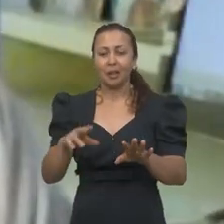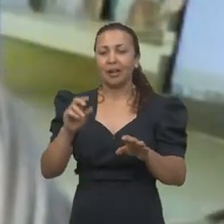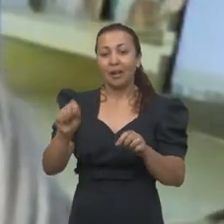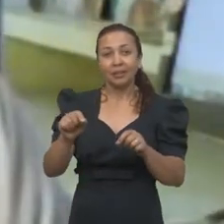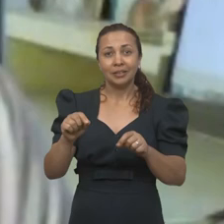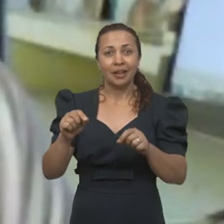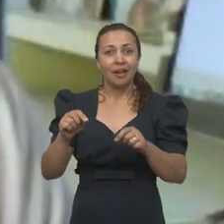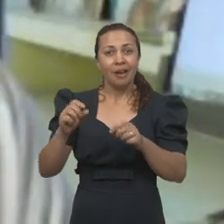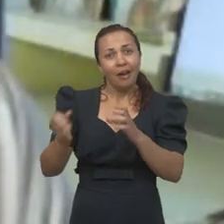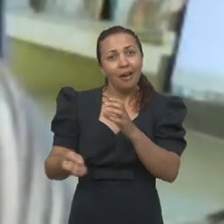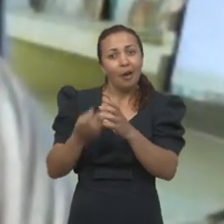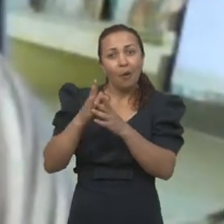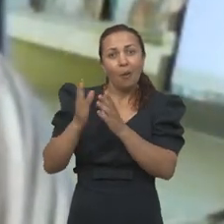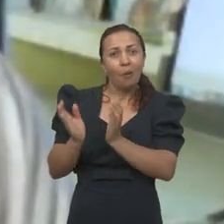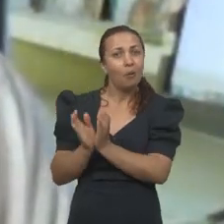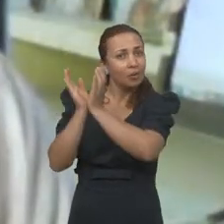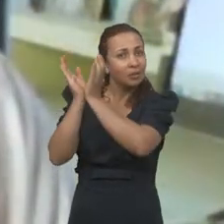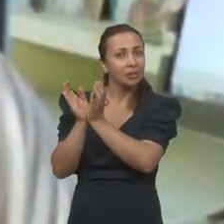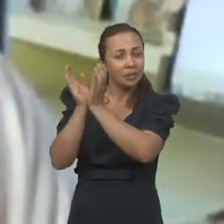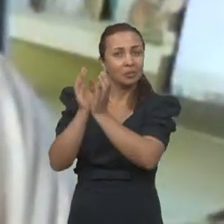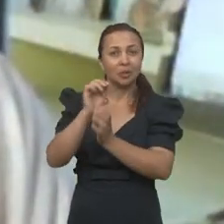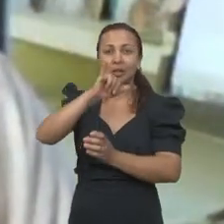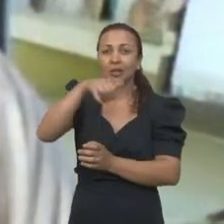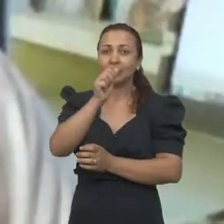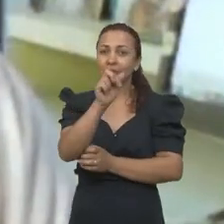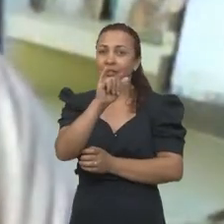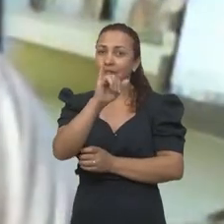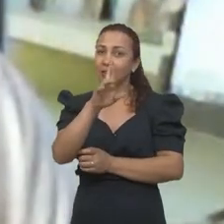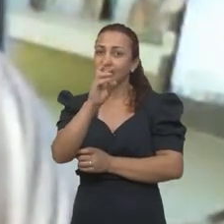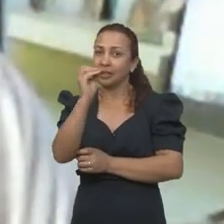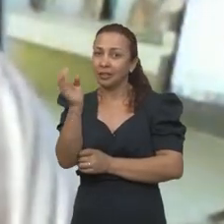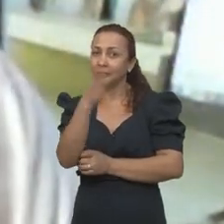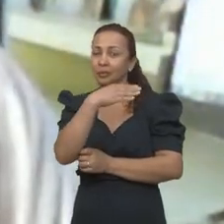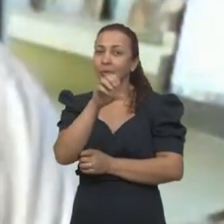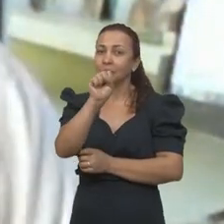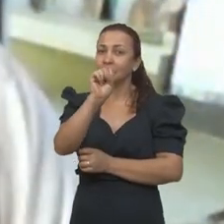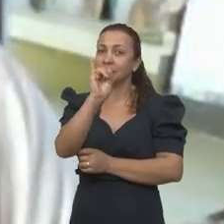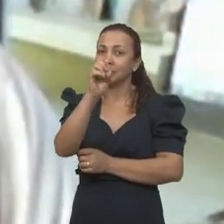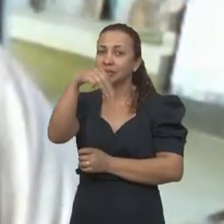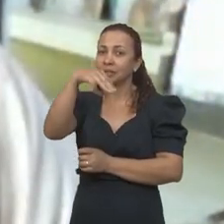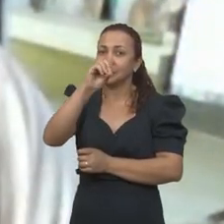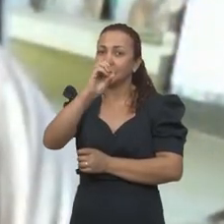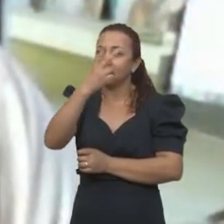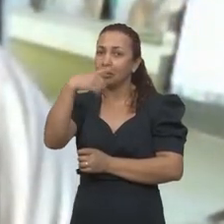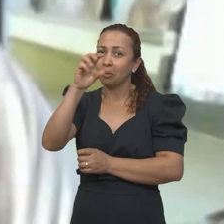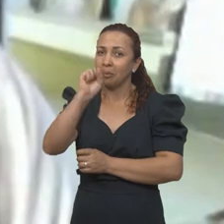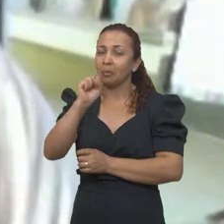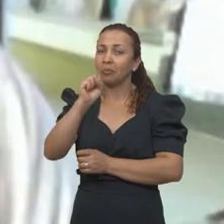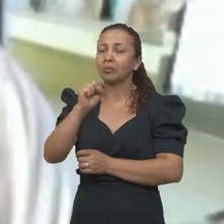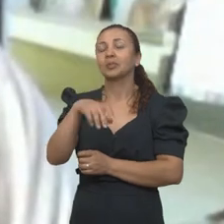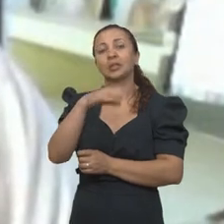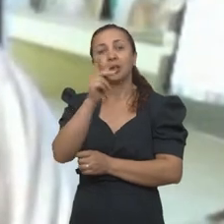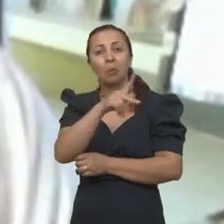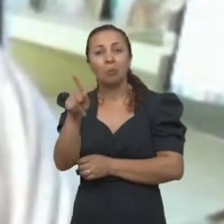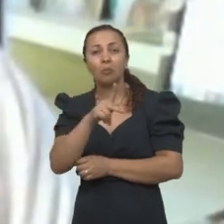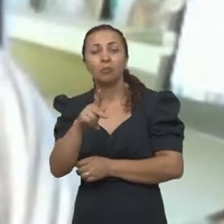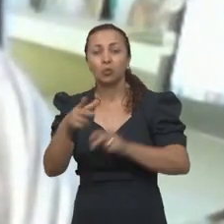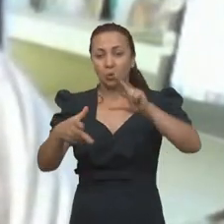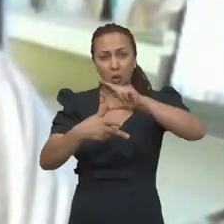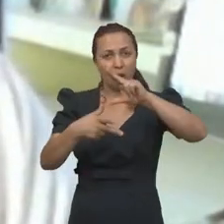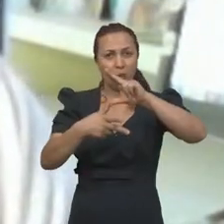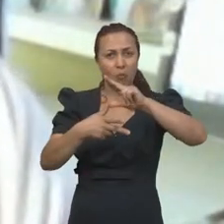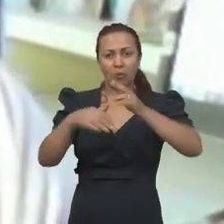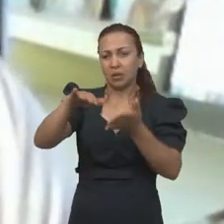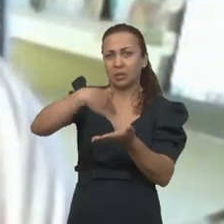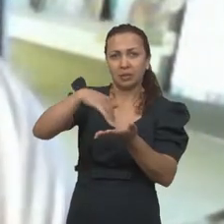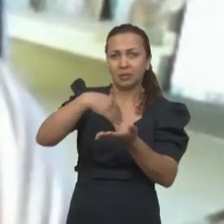justamente, ele criou esse prêmio, que é o prêmio Jário Simões. Foi um economista que dá o nome, um economista que foi dar, o professor